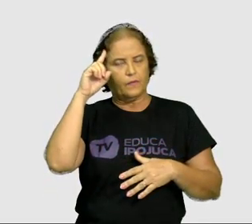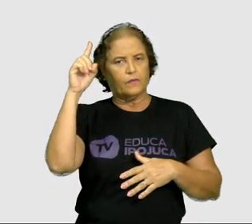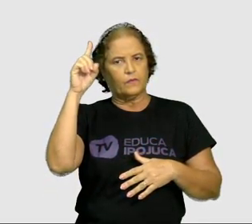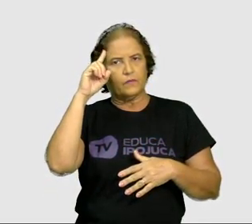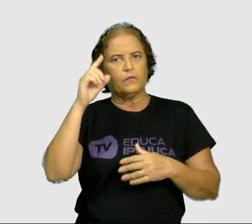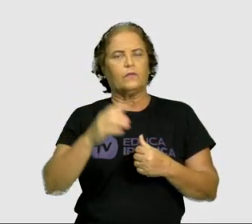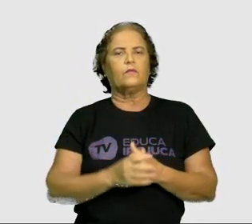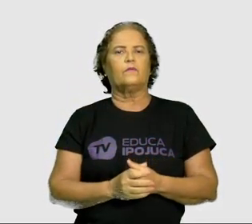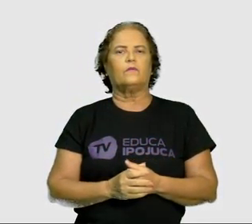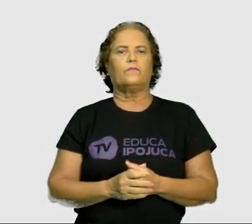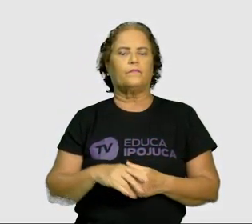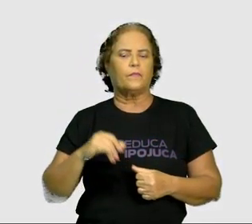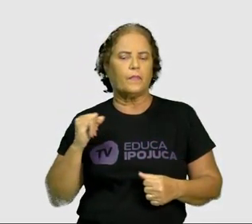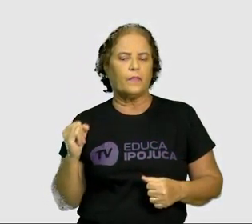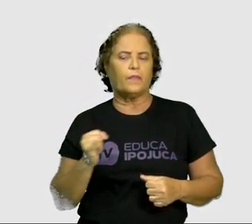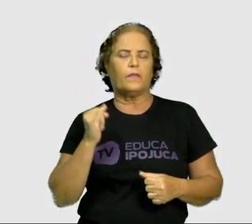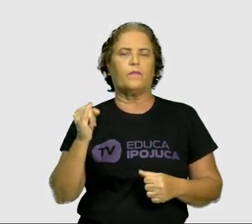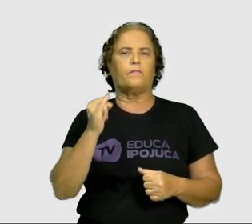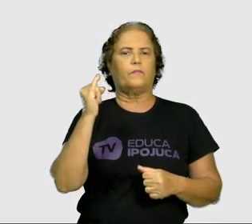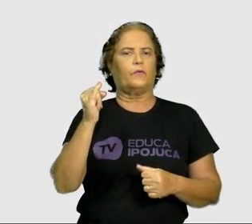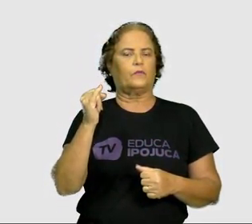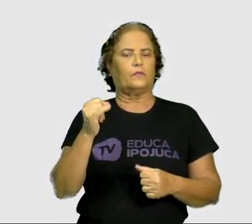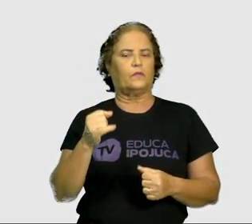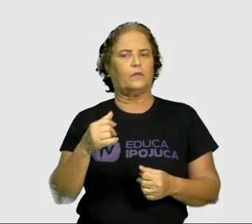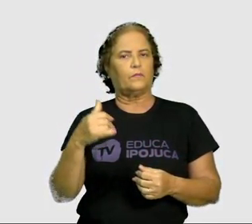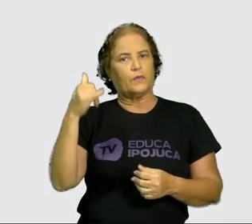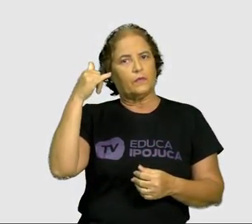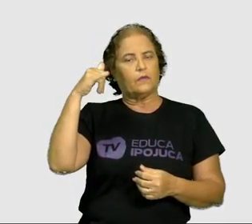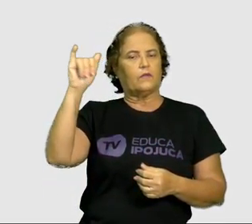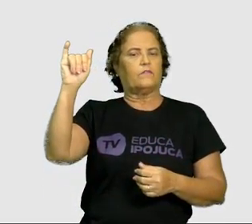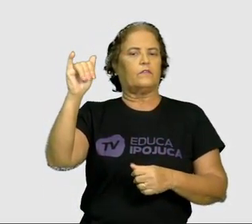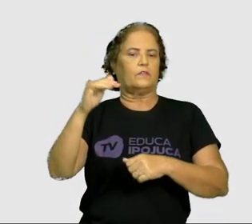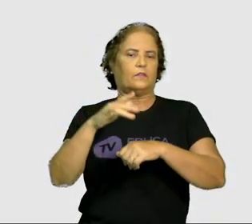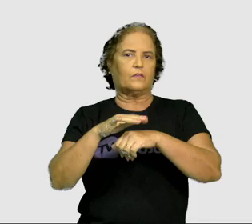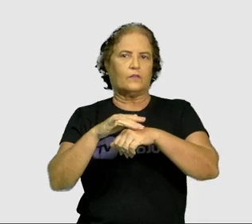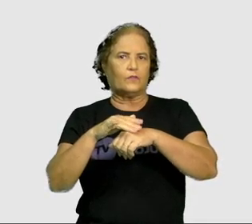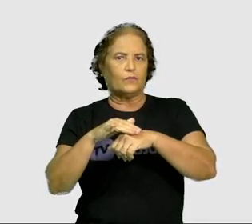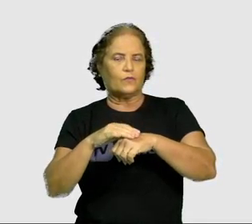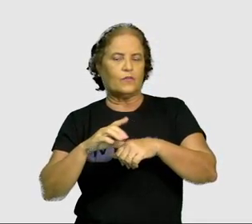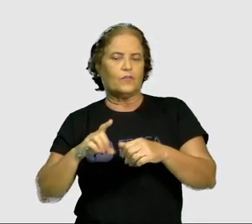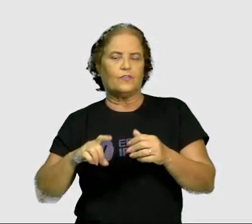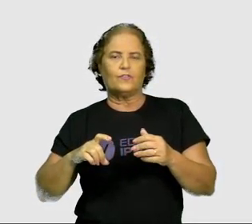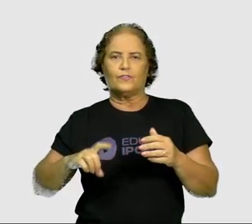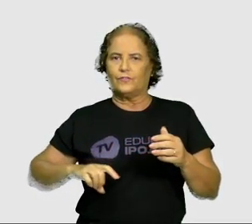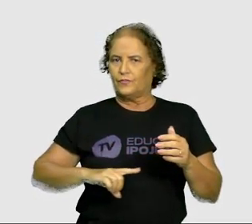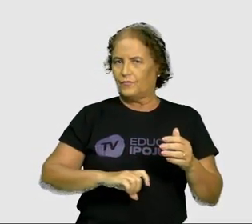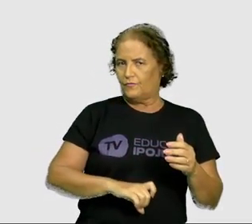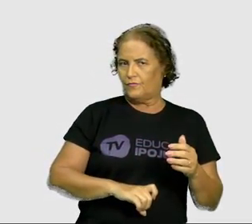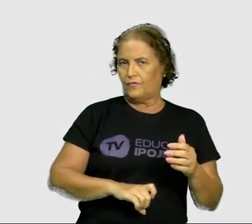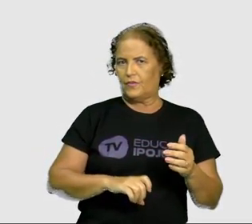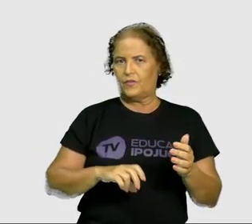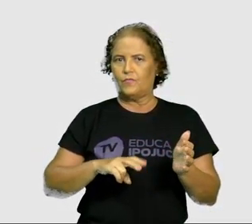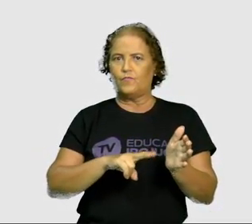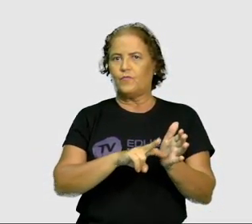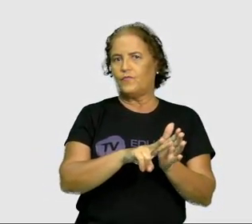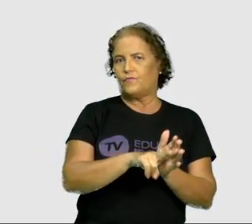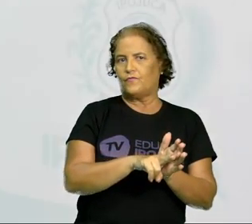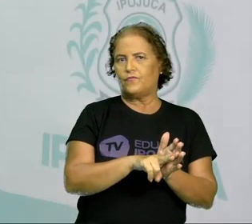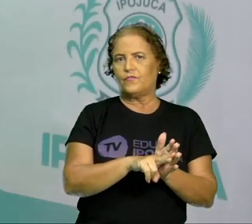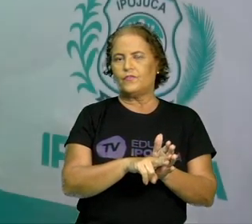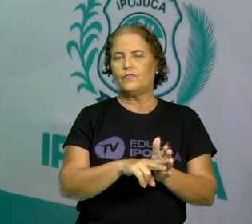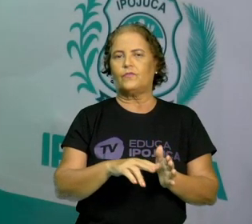prevenção de doenças causadas por vermes, vírus, fungos e